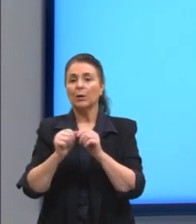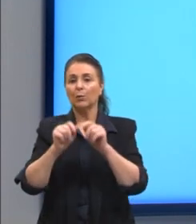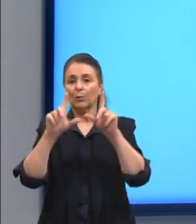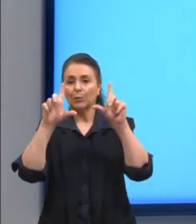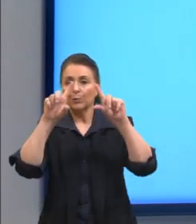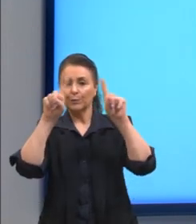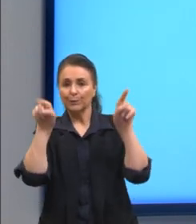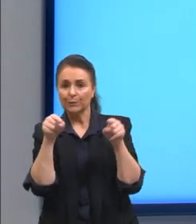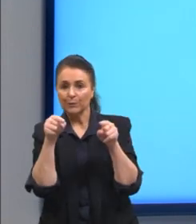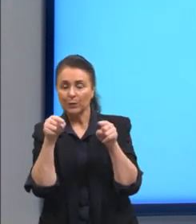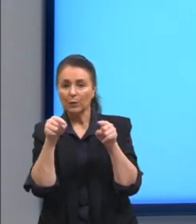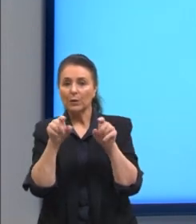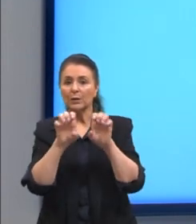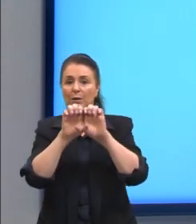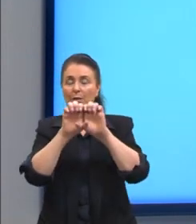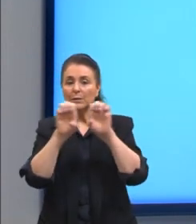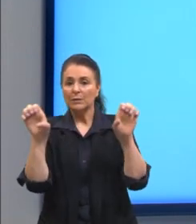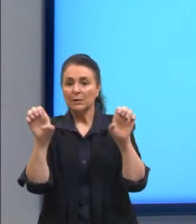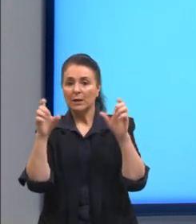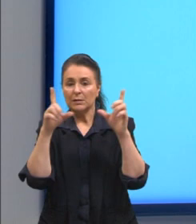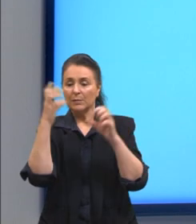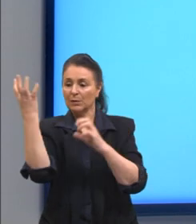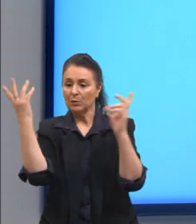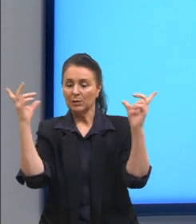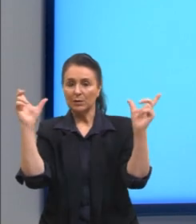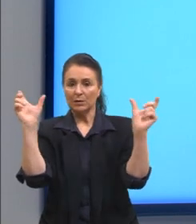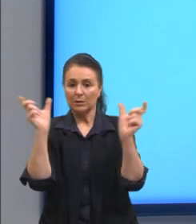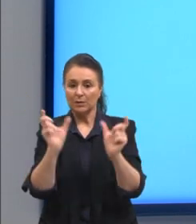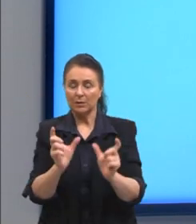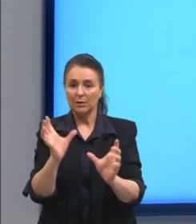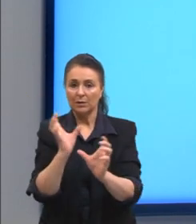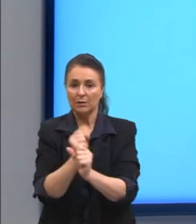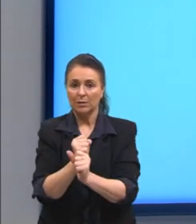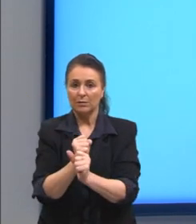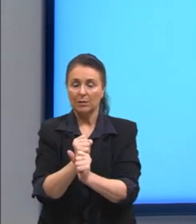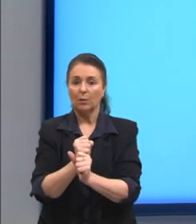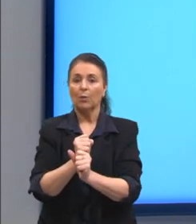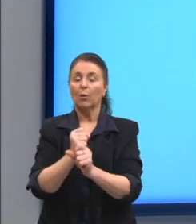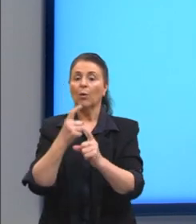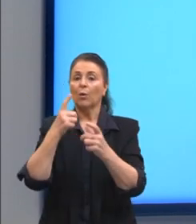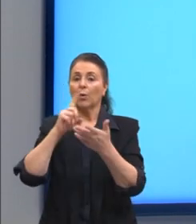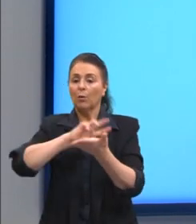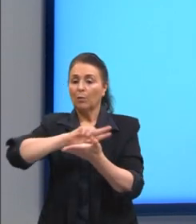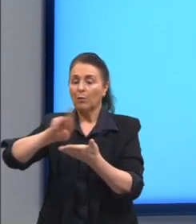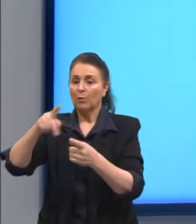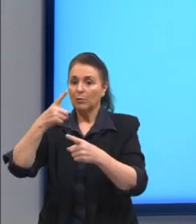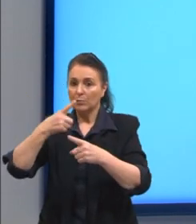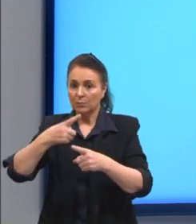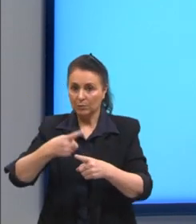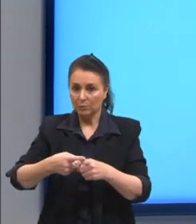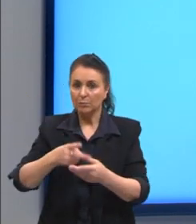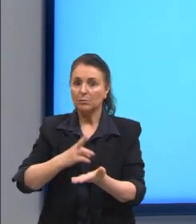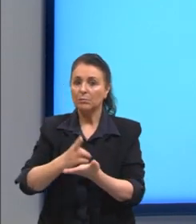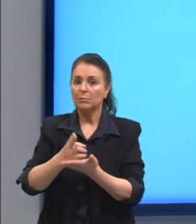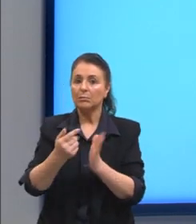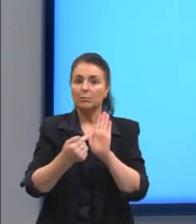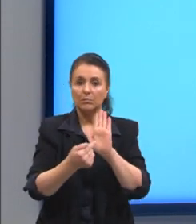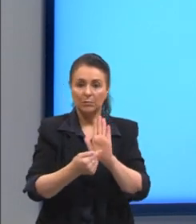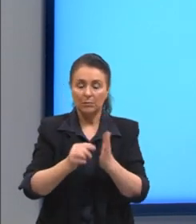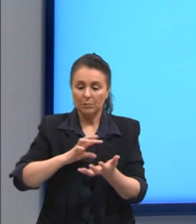expressões algébricas. São polinômios que aparecem com certa frequência, cujo cálculo pode ser